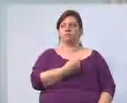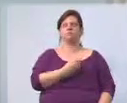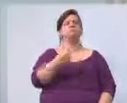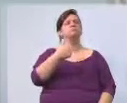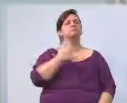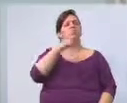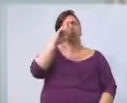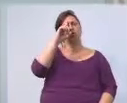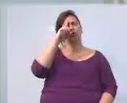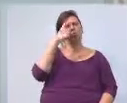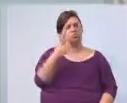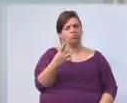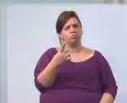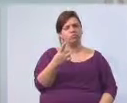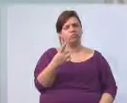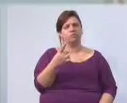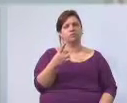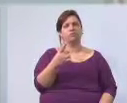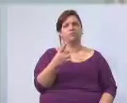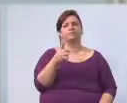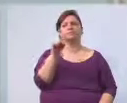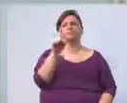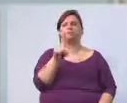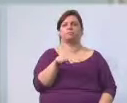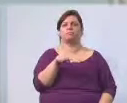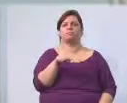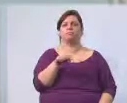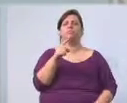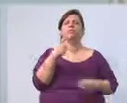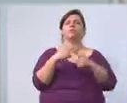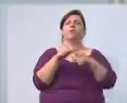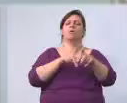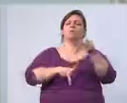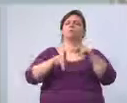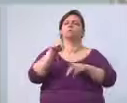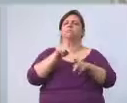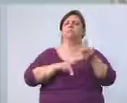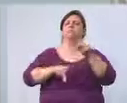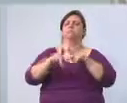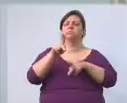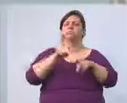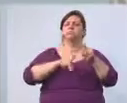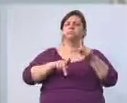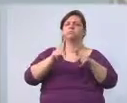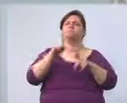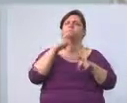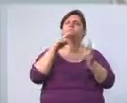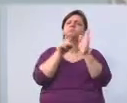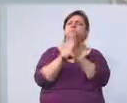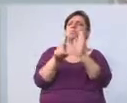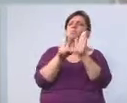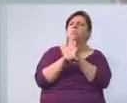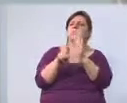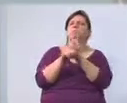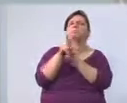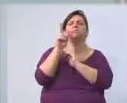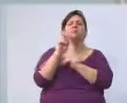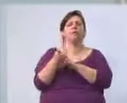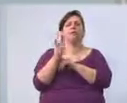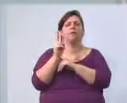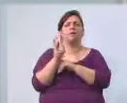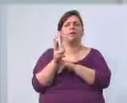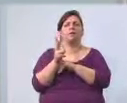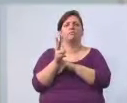minha dúvida é conforme aquilo que a população questiona a nós como